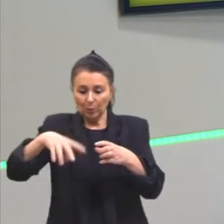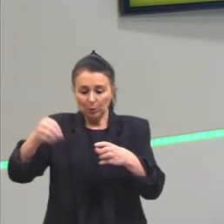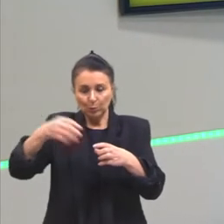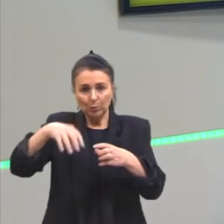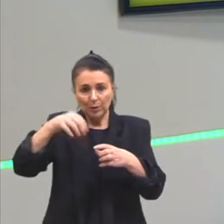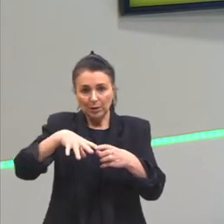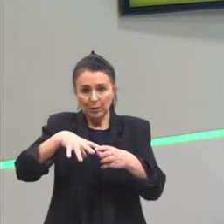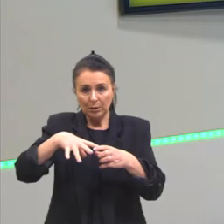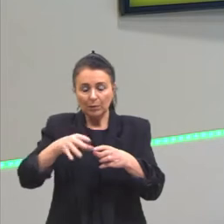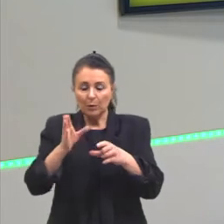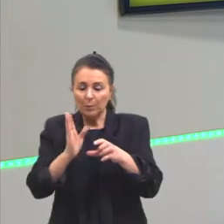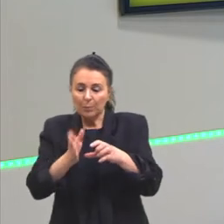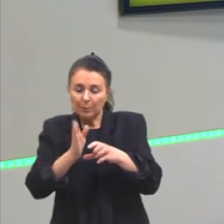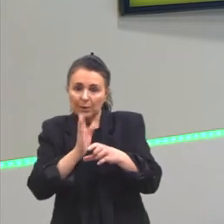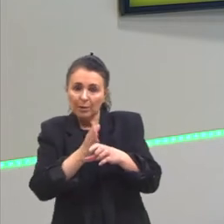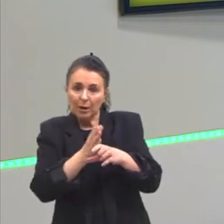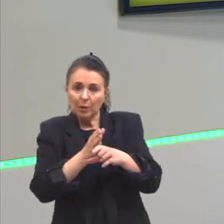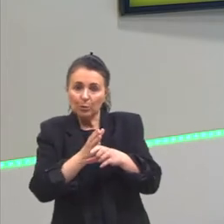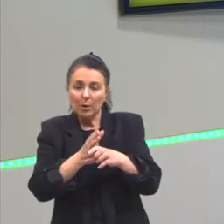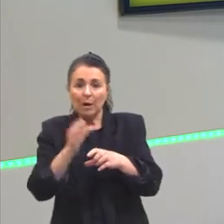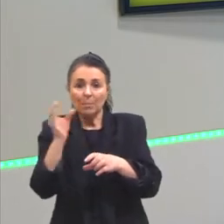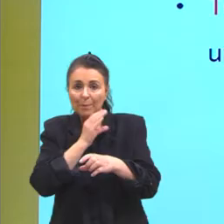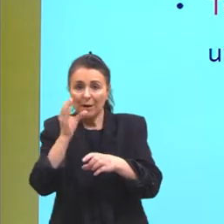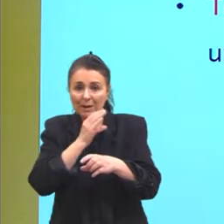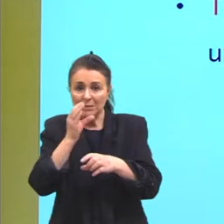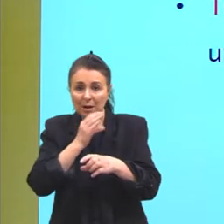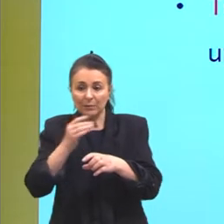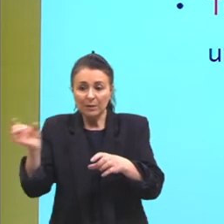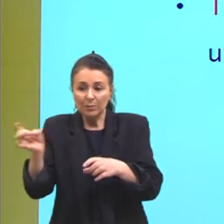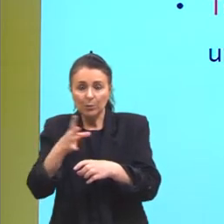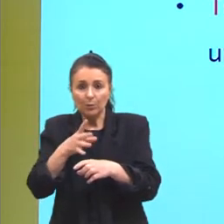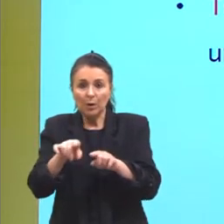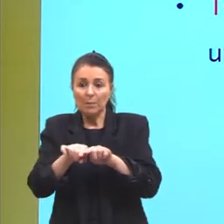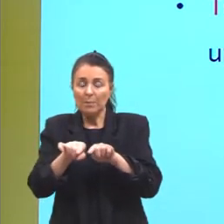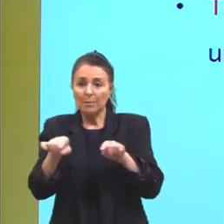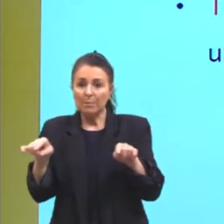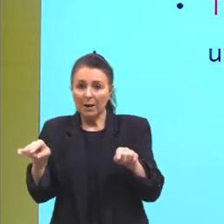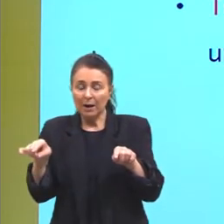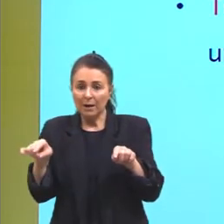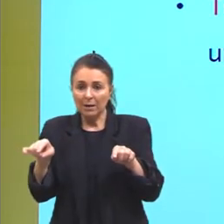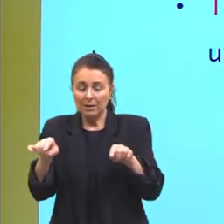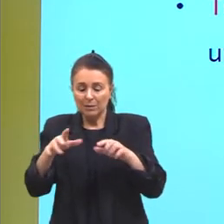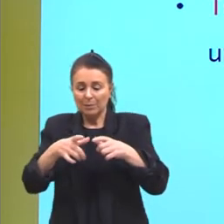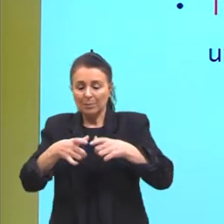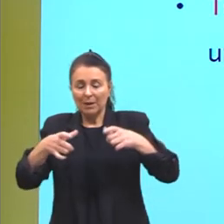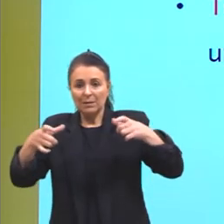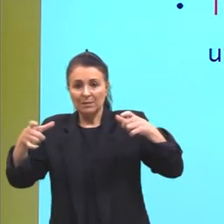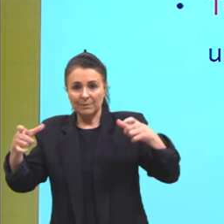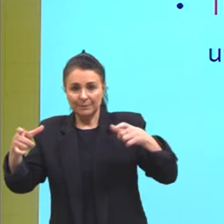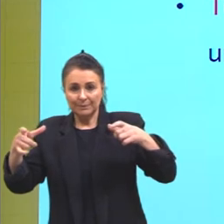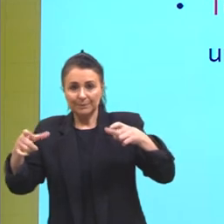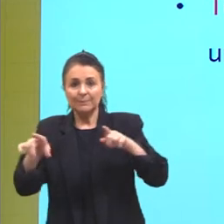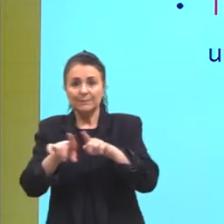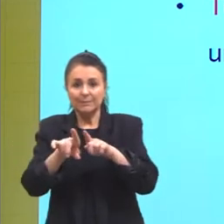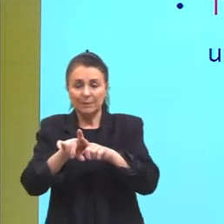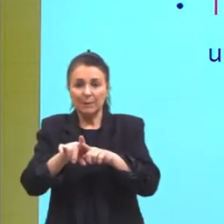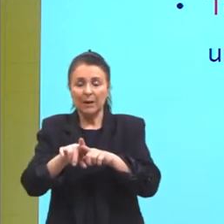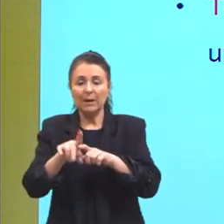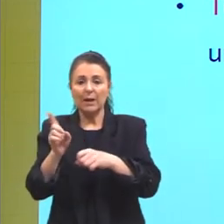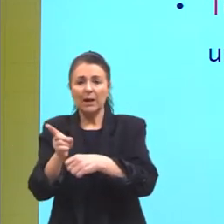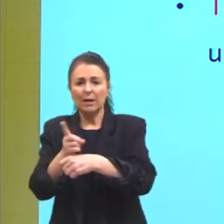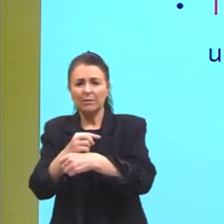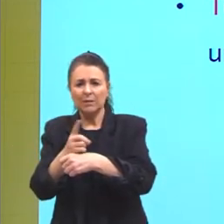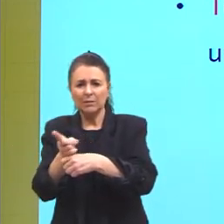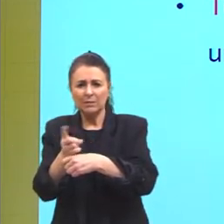o pedaço for menor. Então, quanto maior essa superfície, que é a área de contato, maior a velocidade das